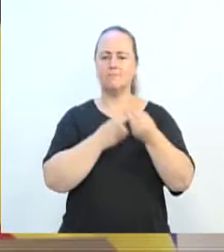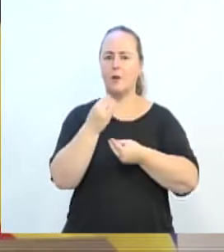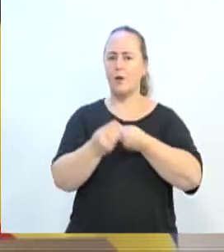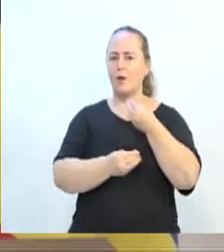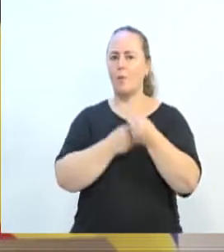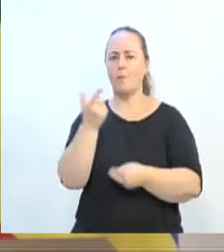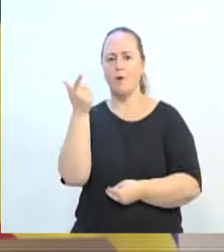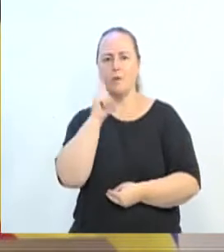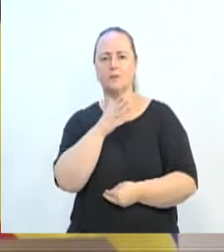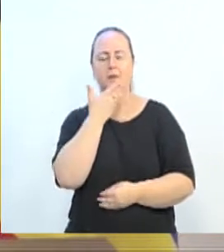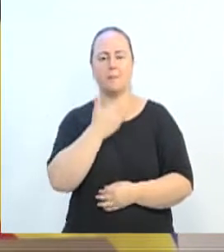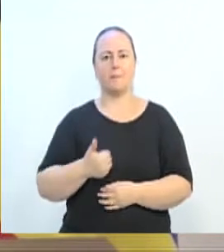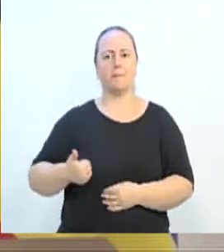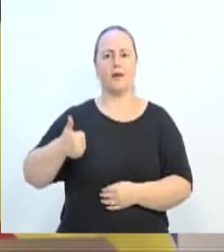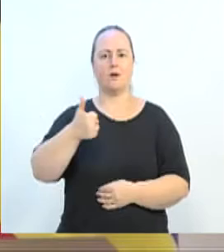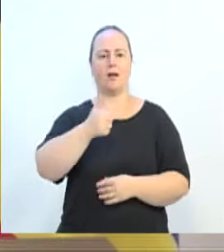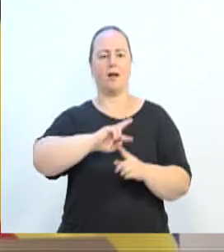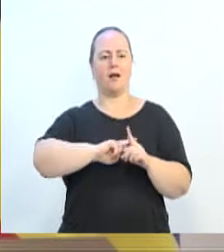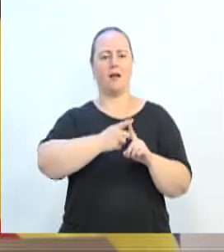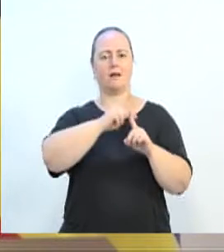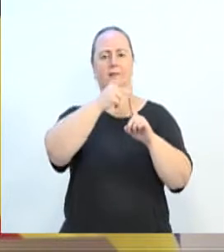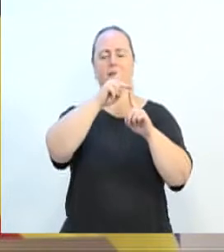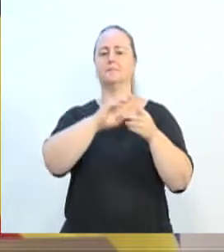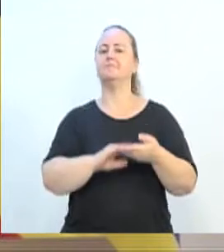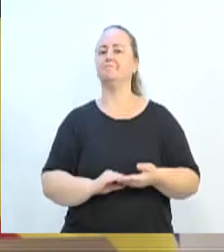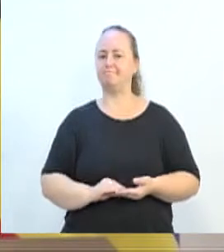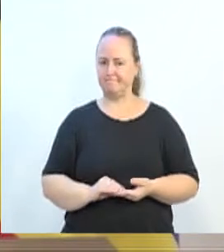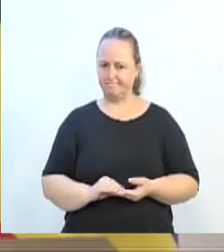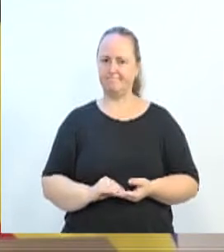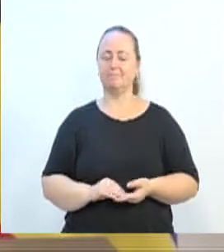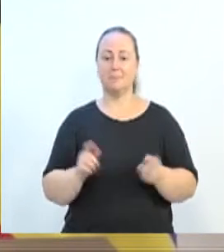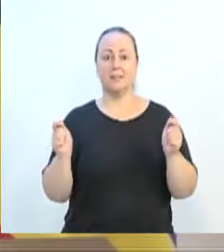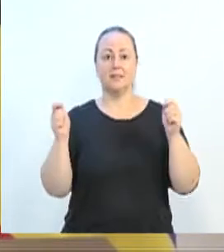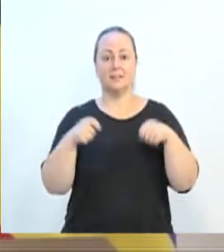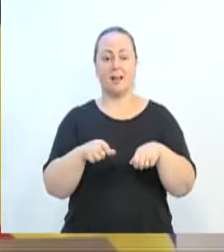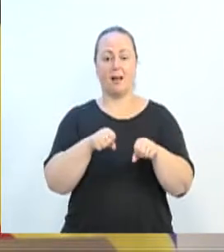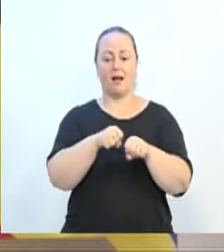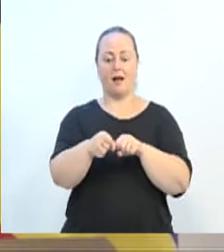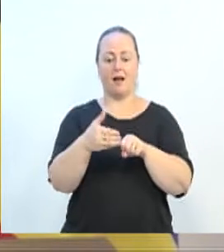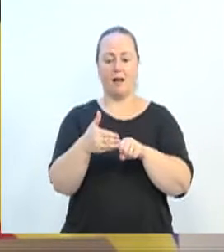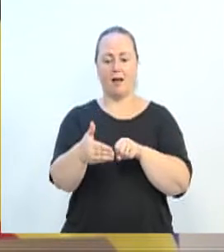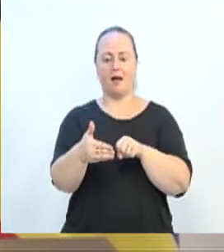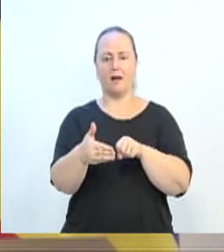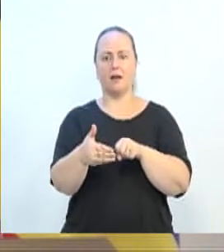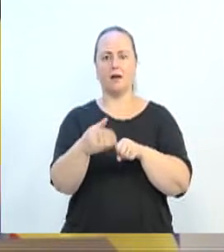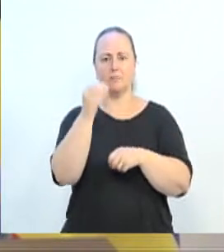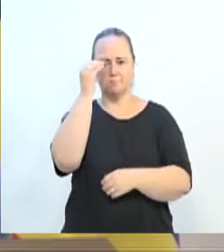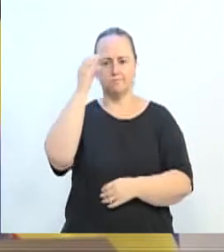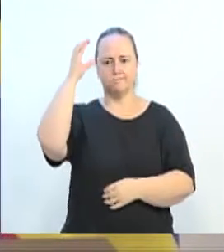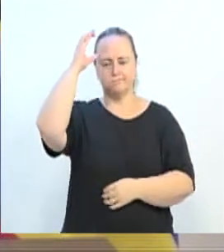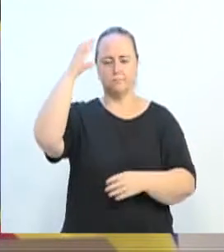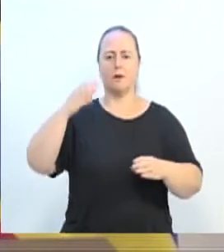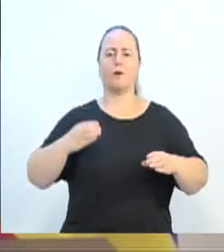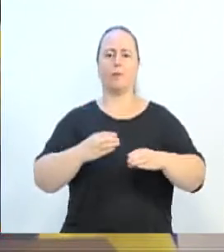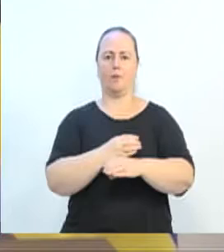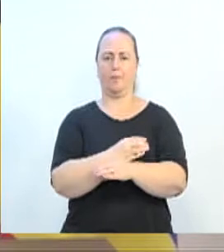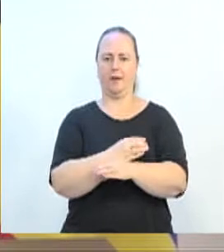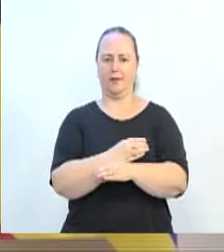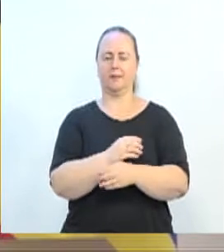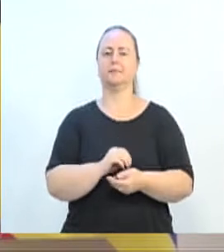a formação do estudante fique cada vez mais integral. Então, parabenizar toda